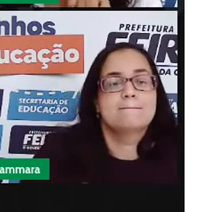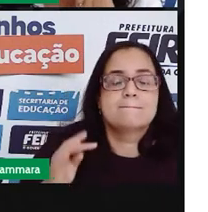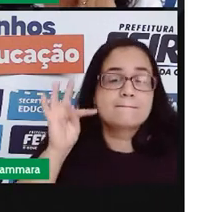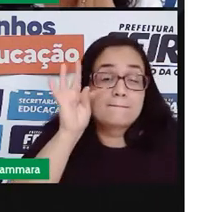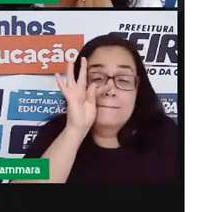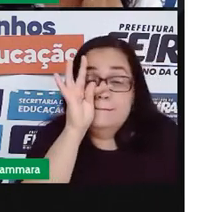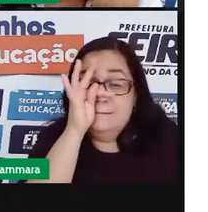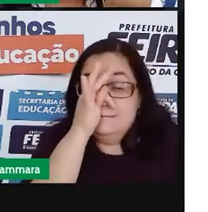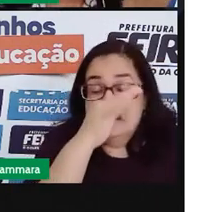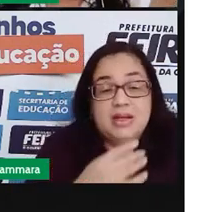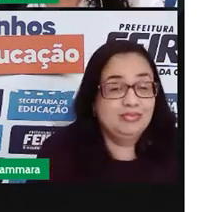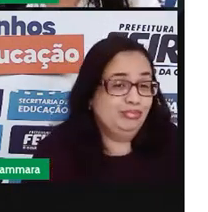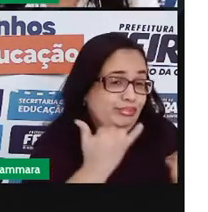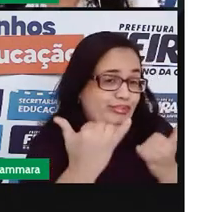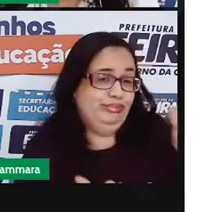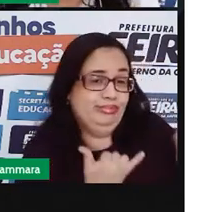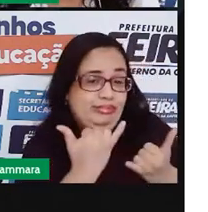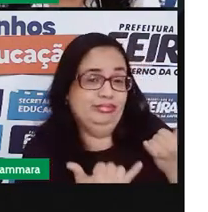Tapeca.